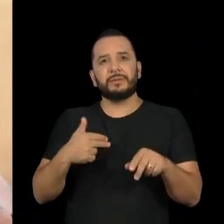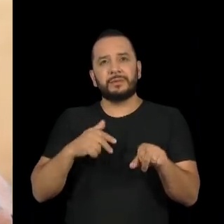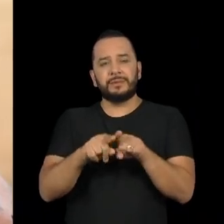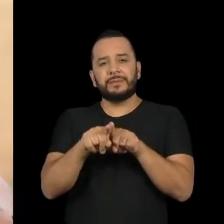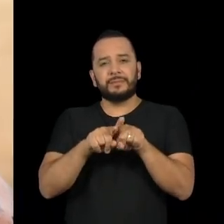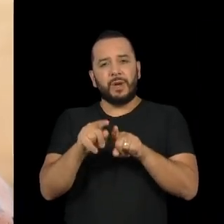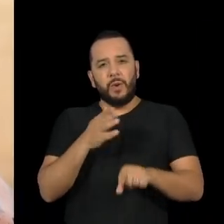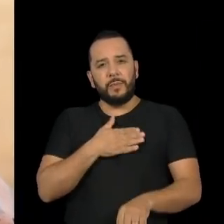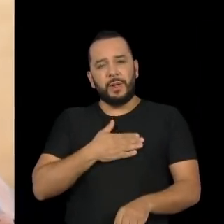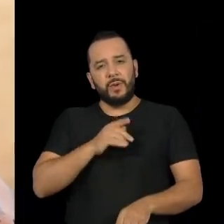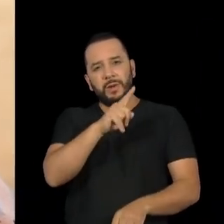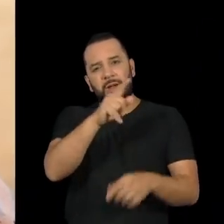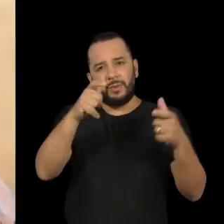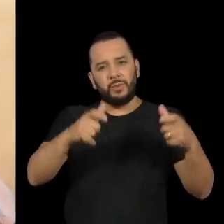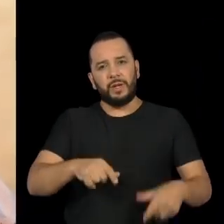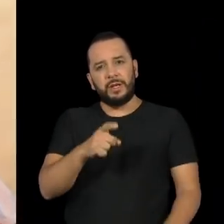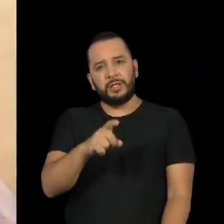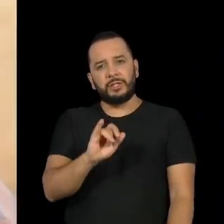Xingu.